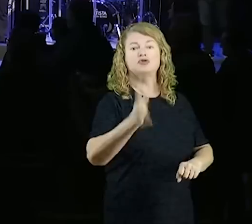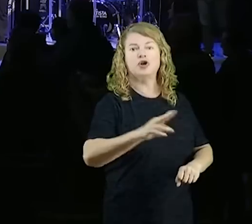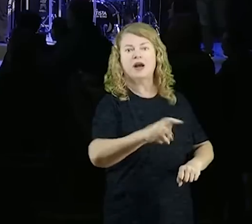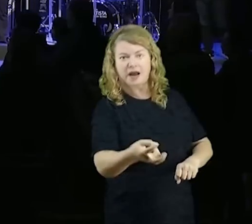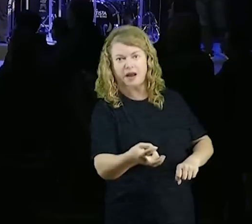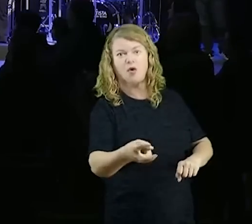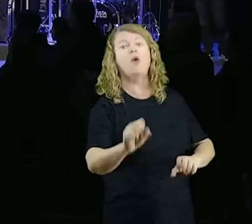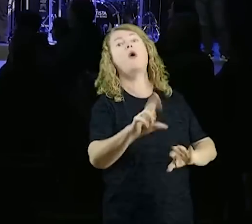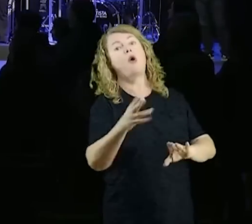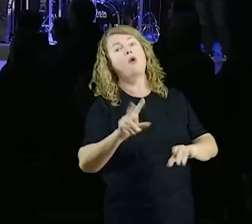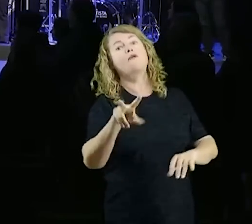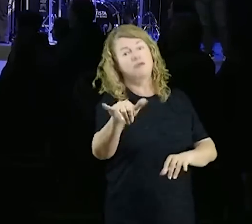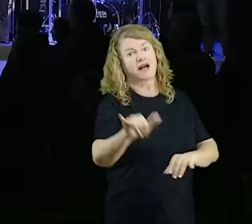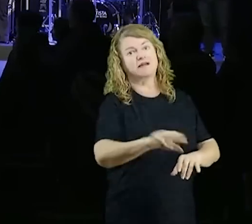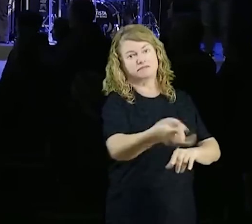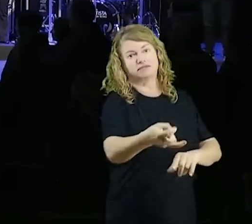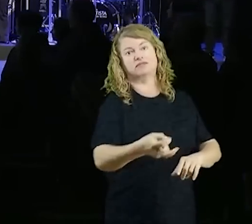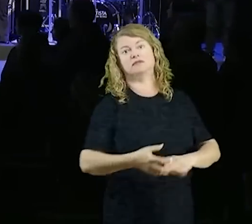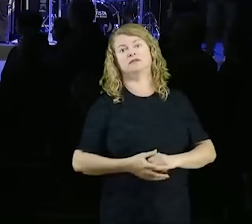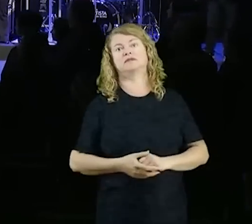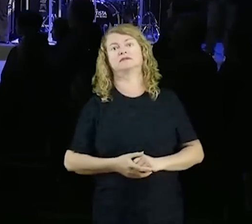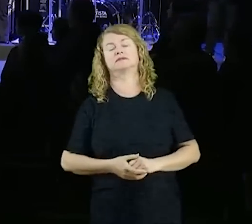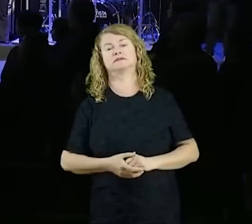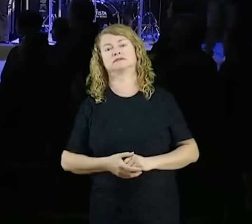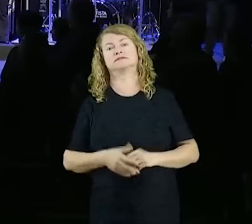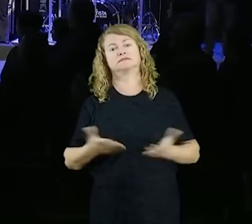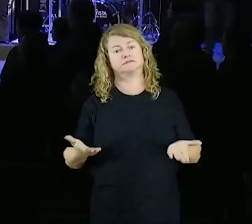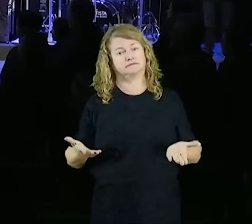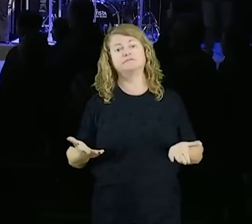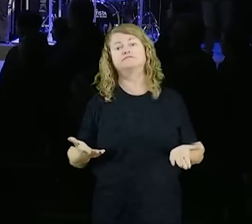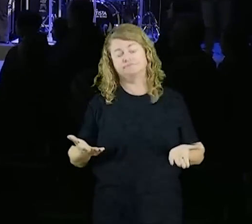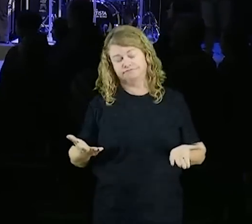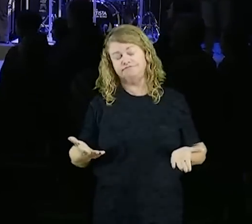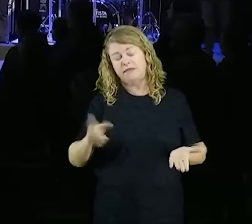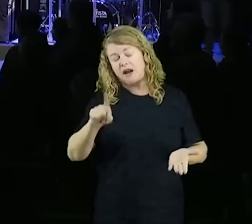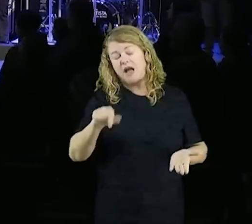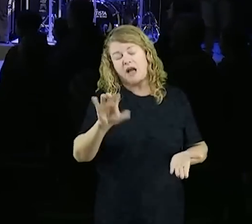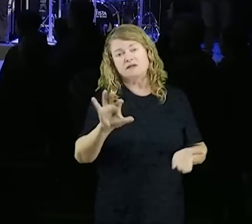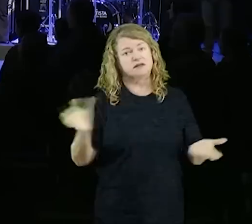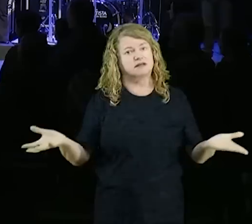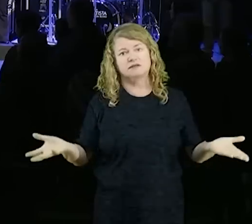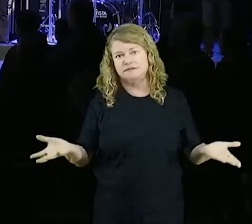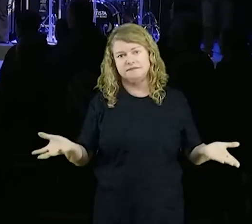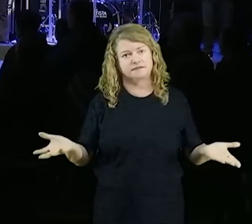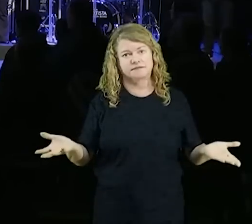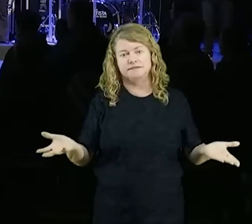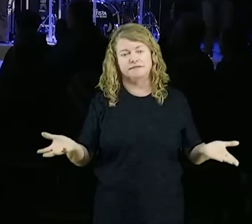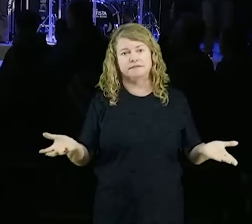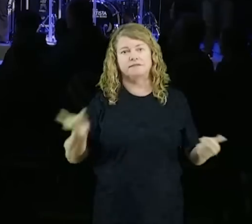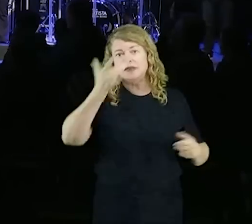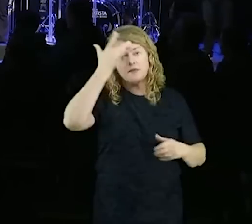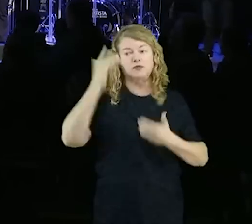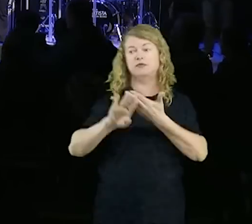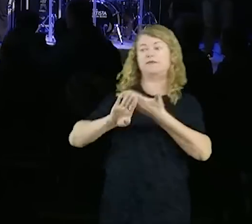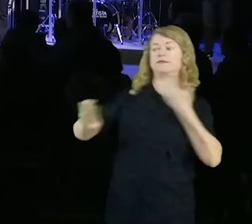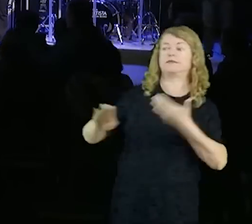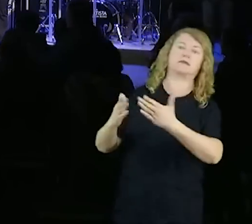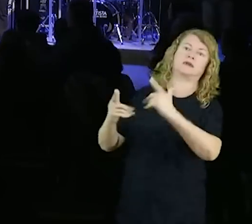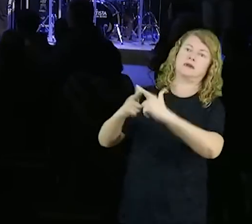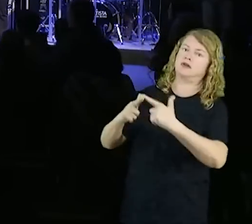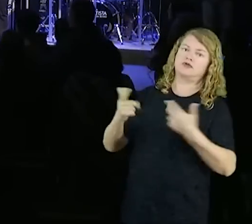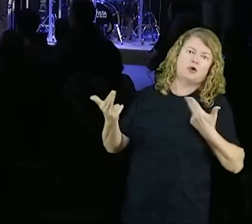moto, irmão, tem duas coisas para você, ou você já caiu, ou você vai cair, é que nem gente, que está longe da igreja,